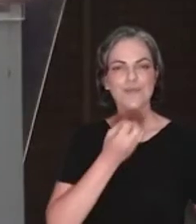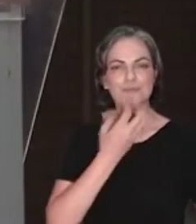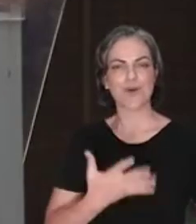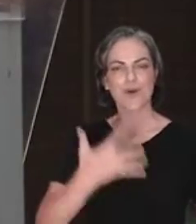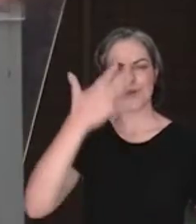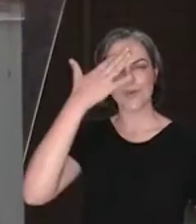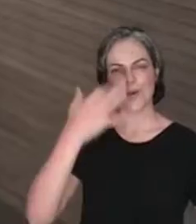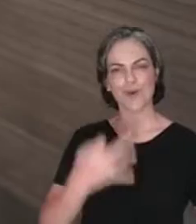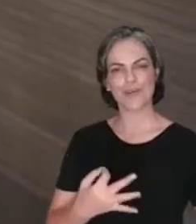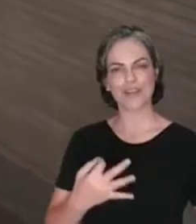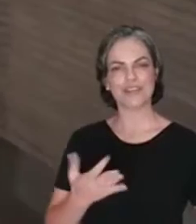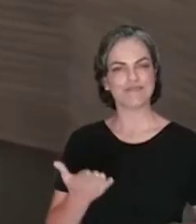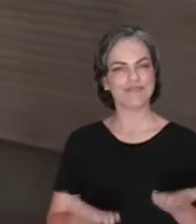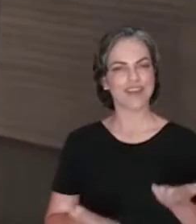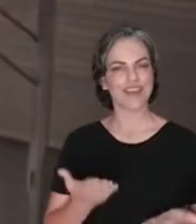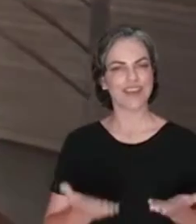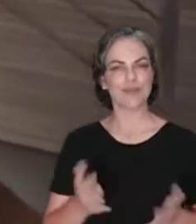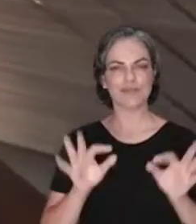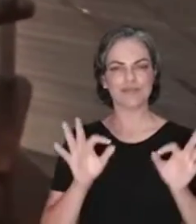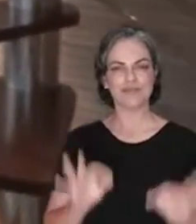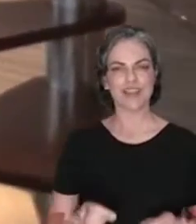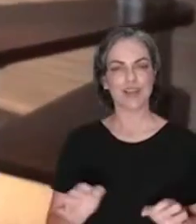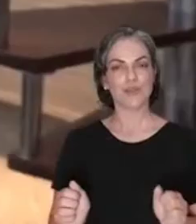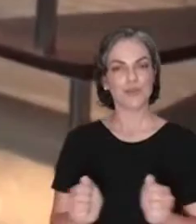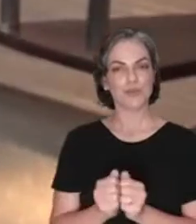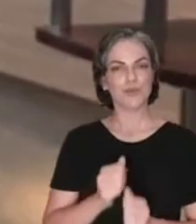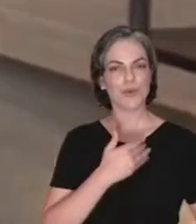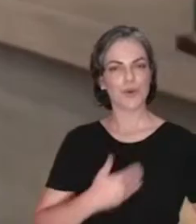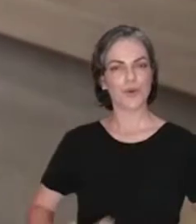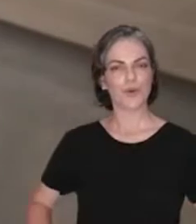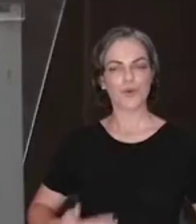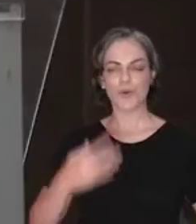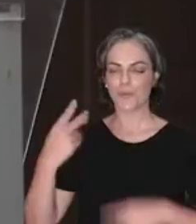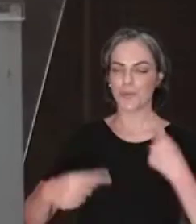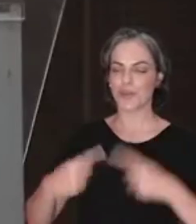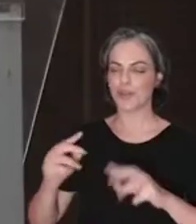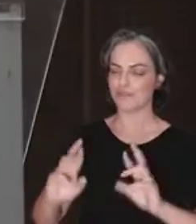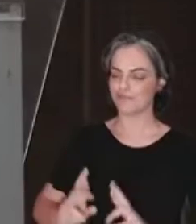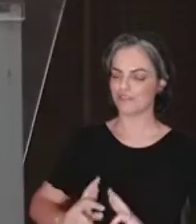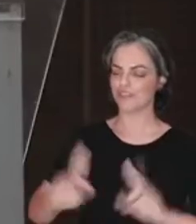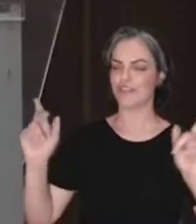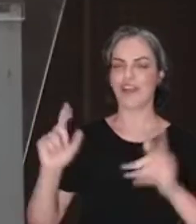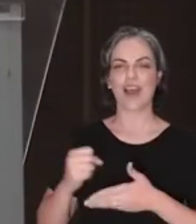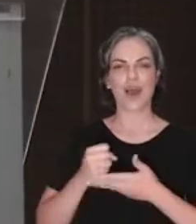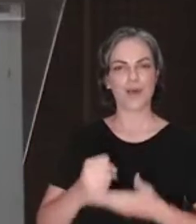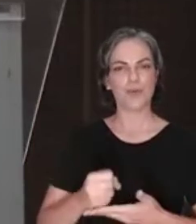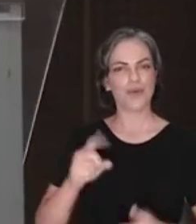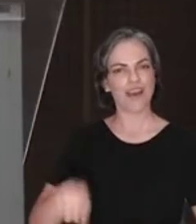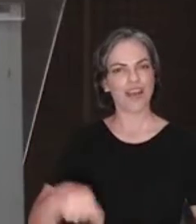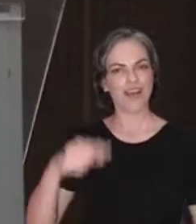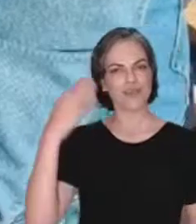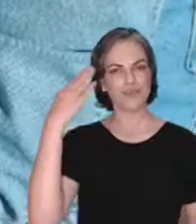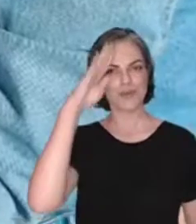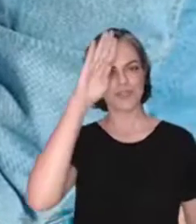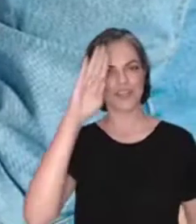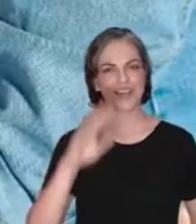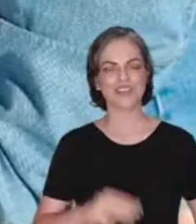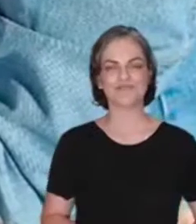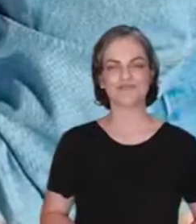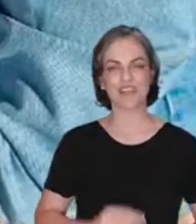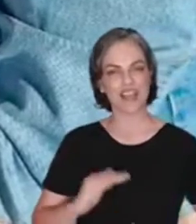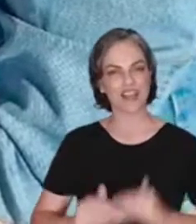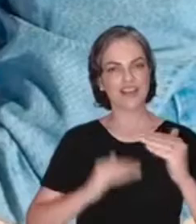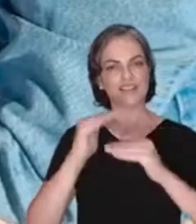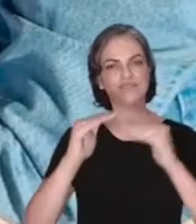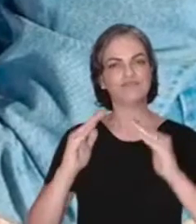bom senso. E o bom senso permeado a um apoio político de um político diferente, que é o presidente Bolsonaro. Avançam os